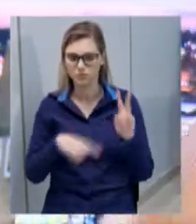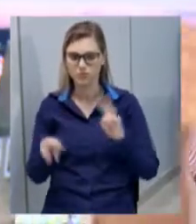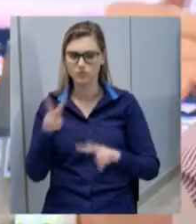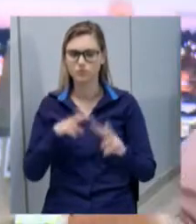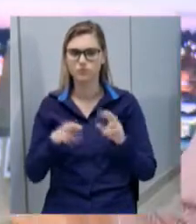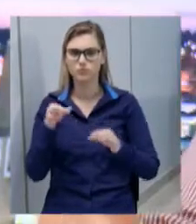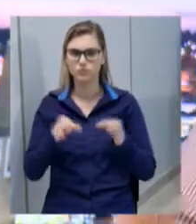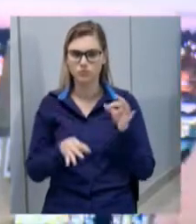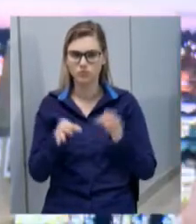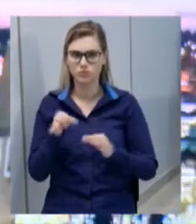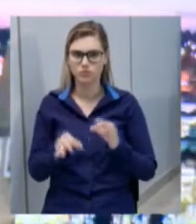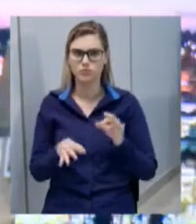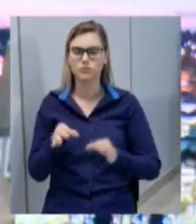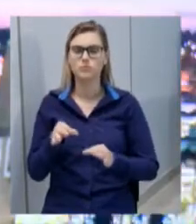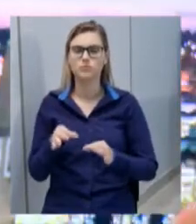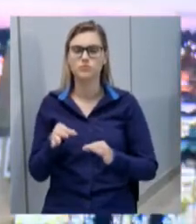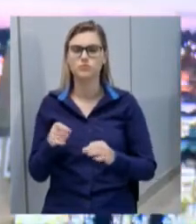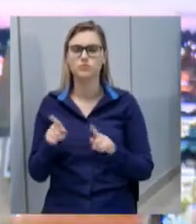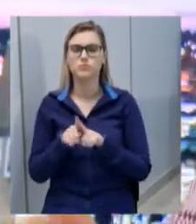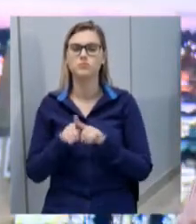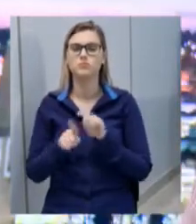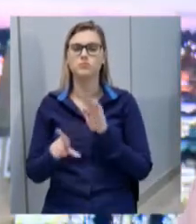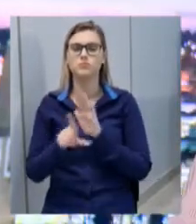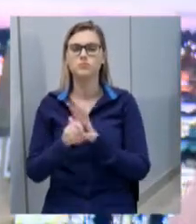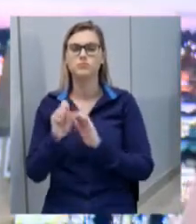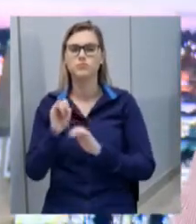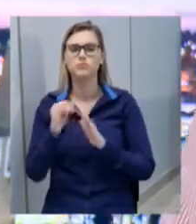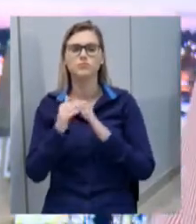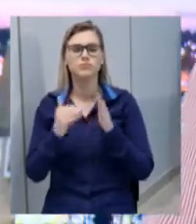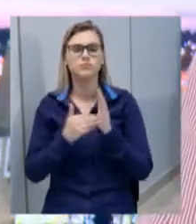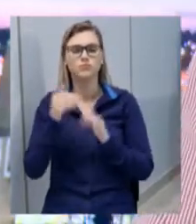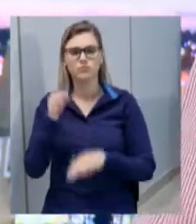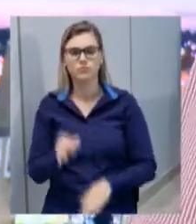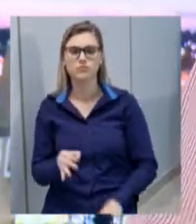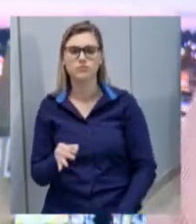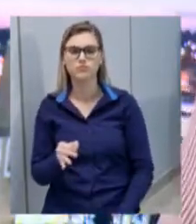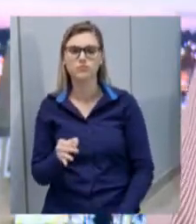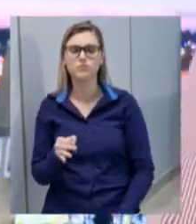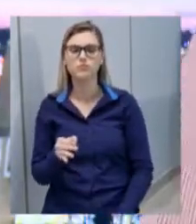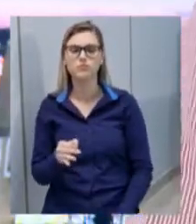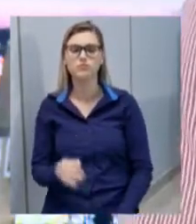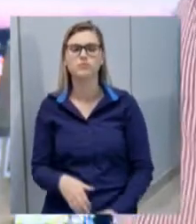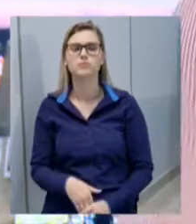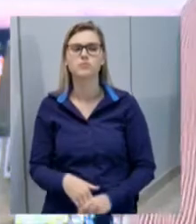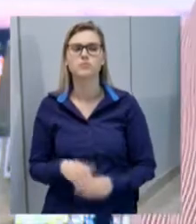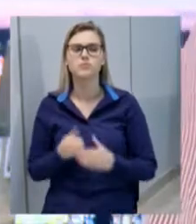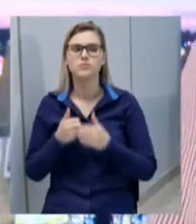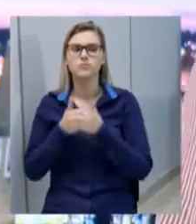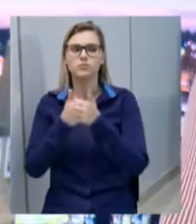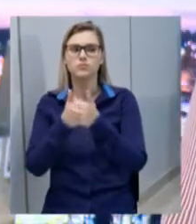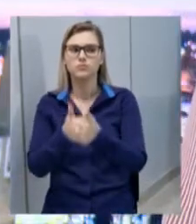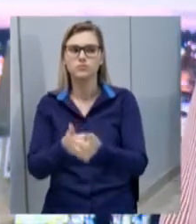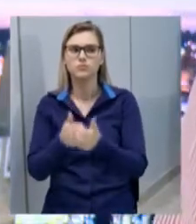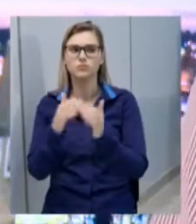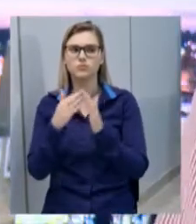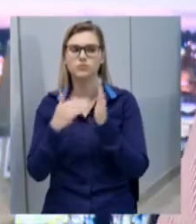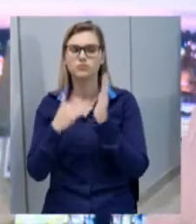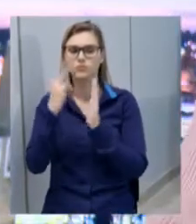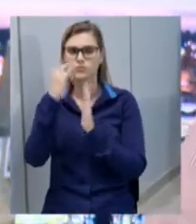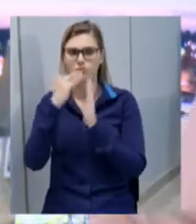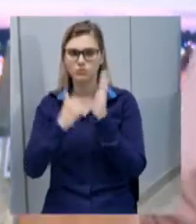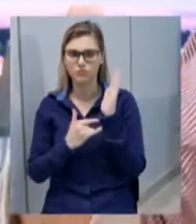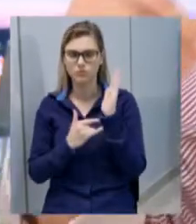jurídico quanto no aspecto legal, se estava tudo de acordo. Acompanhamos, toda essa documentação foi